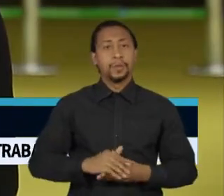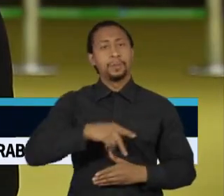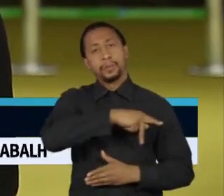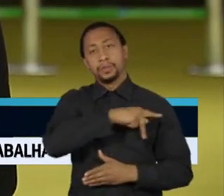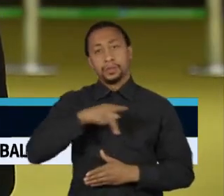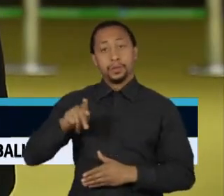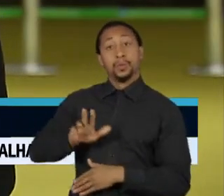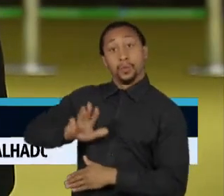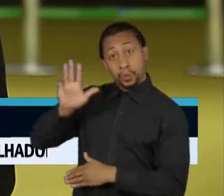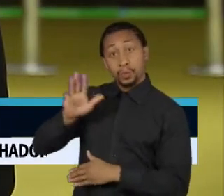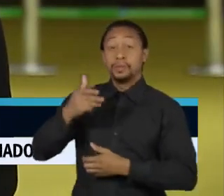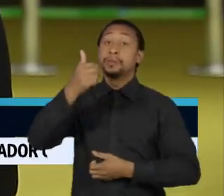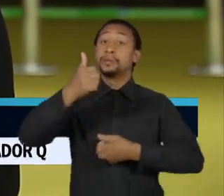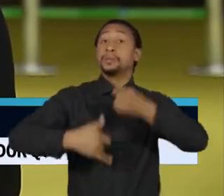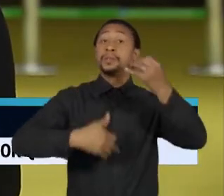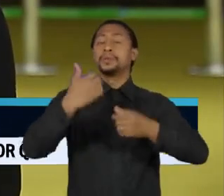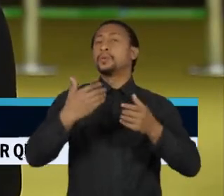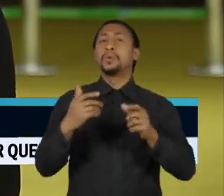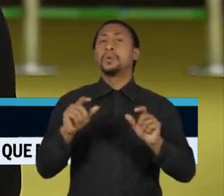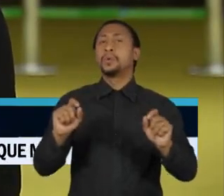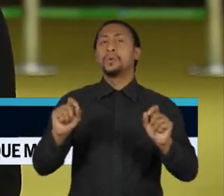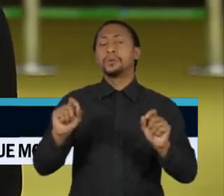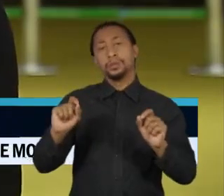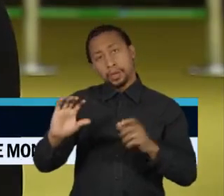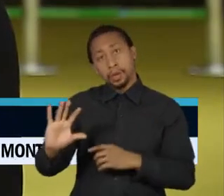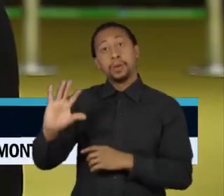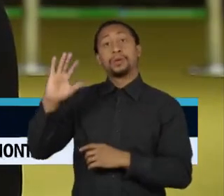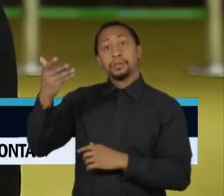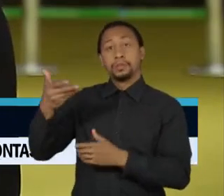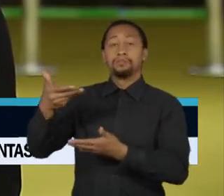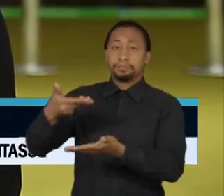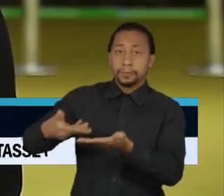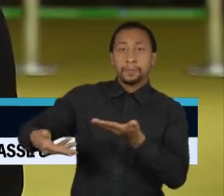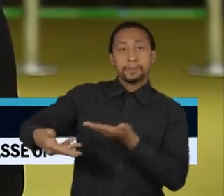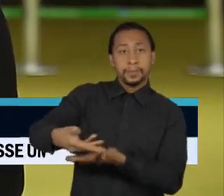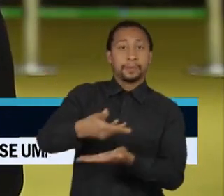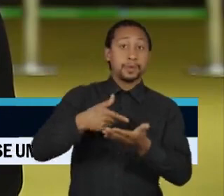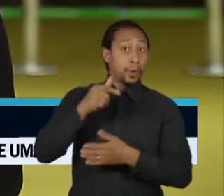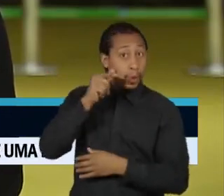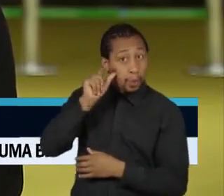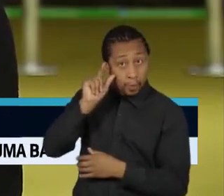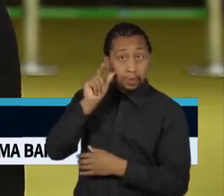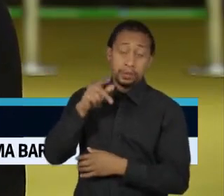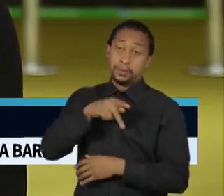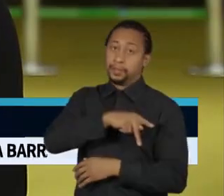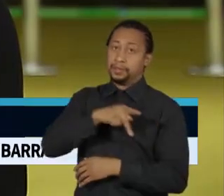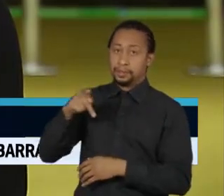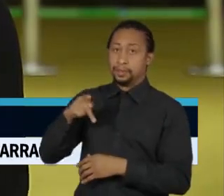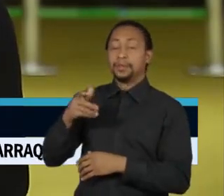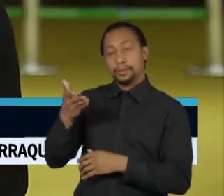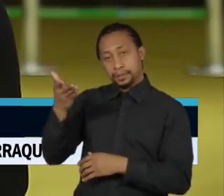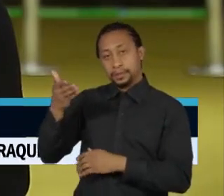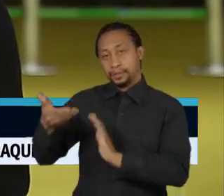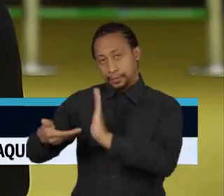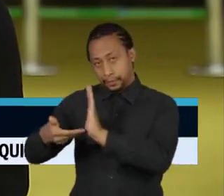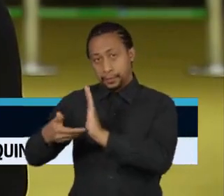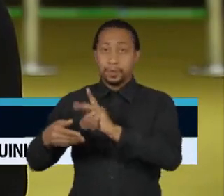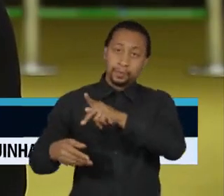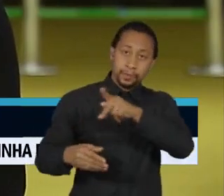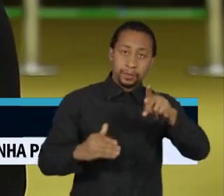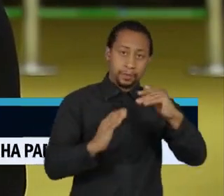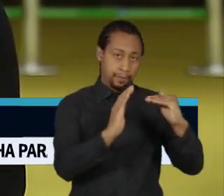também explicou os motivos que o levaram a conversar ontem com os presidentes da Câmara e do Senado e com os